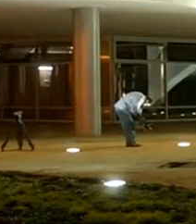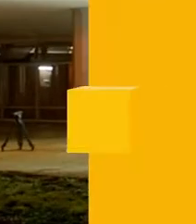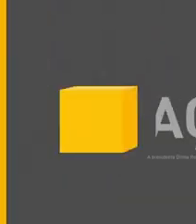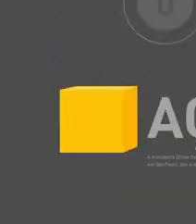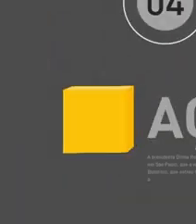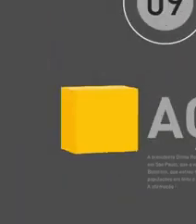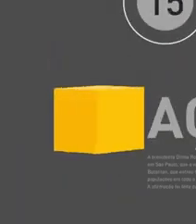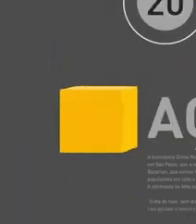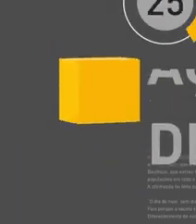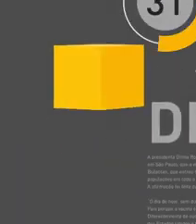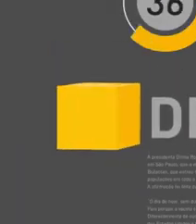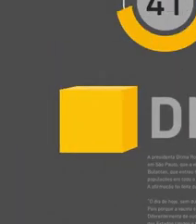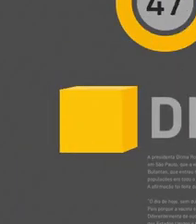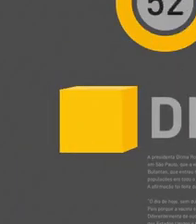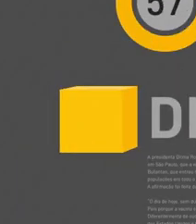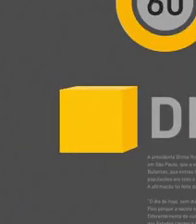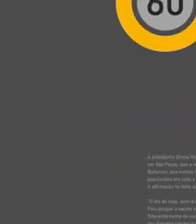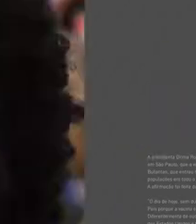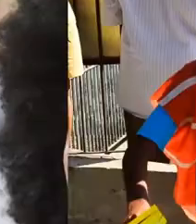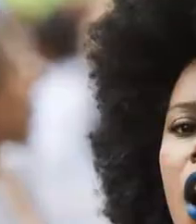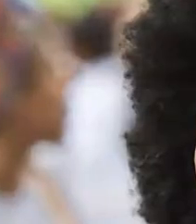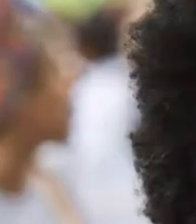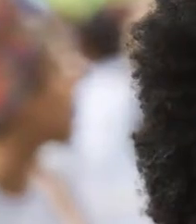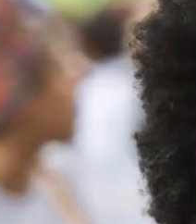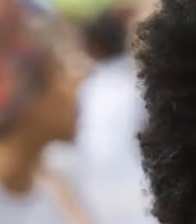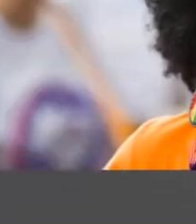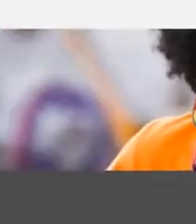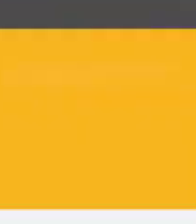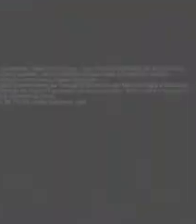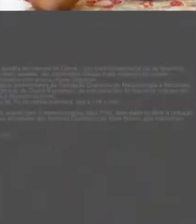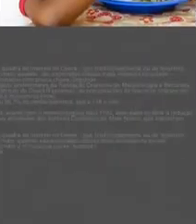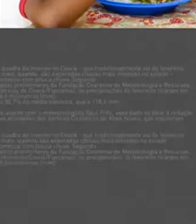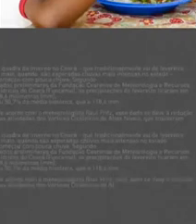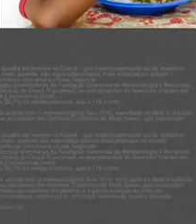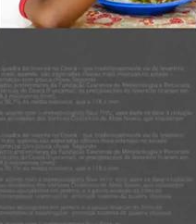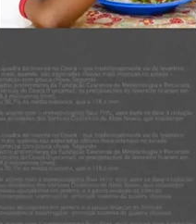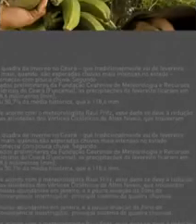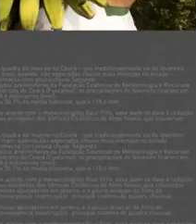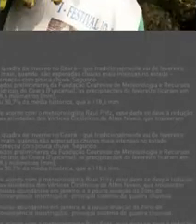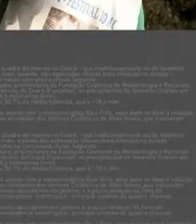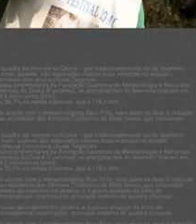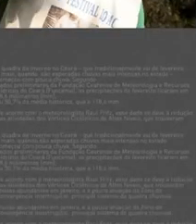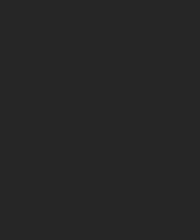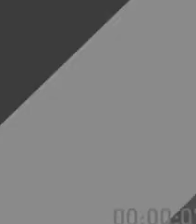Transcrição e Legendas por